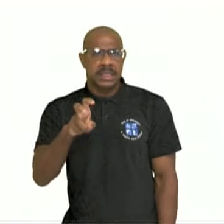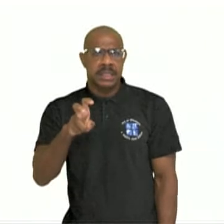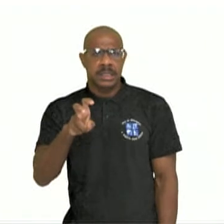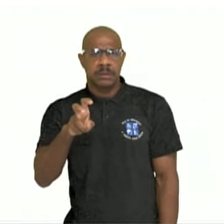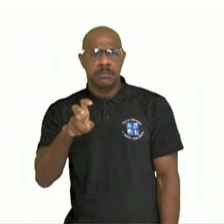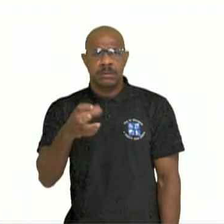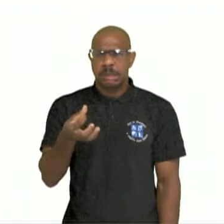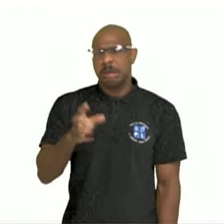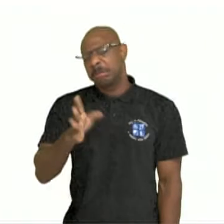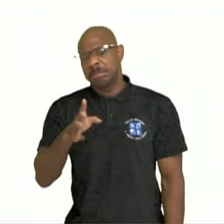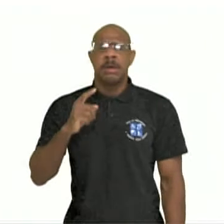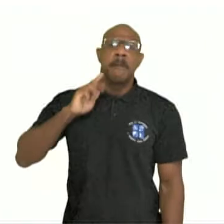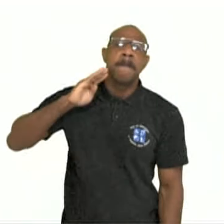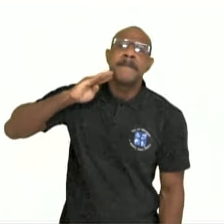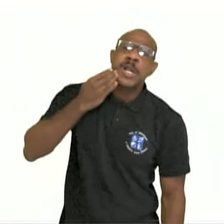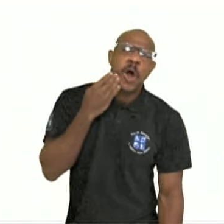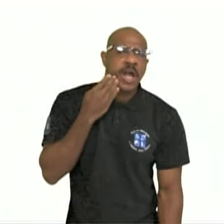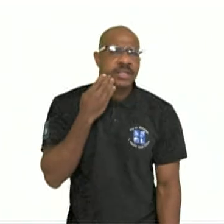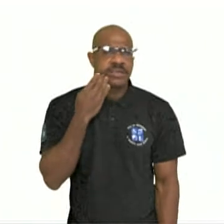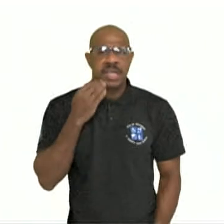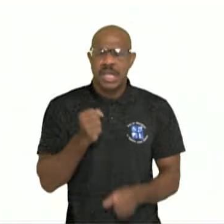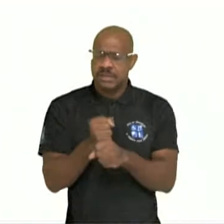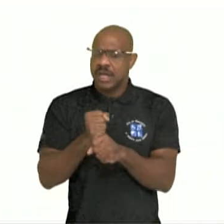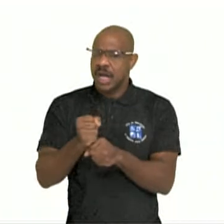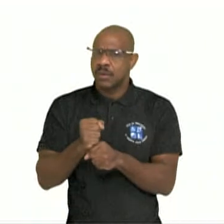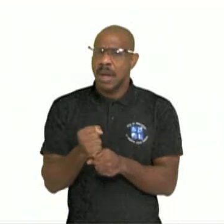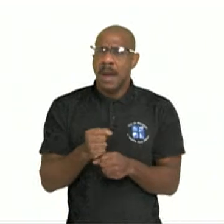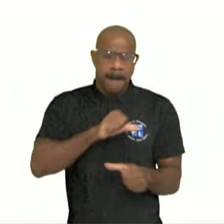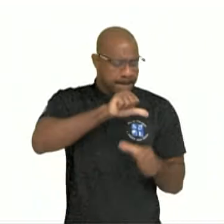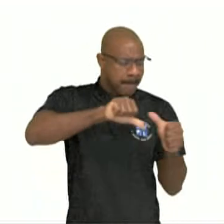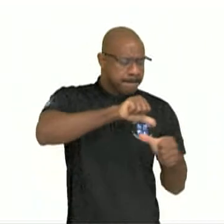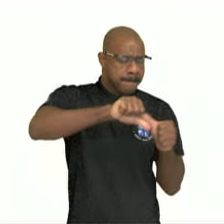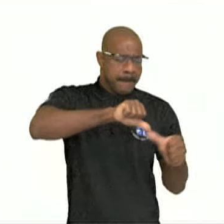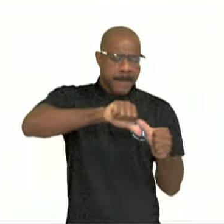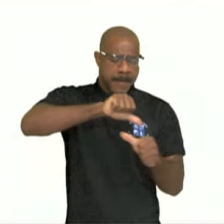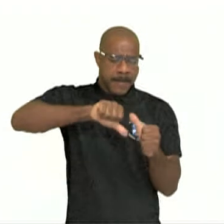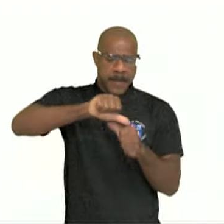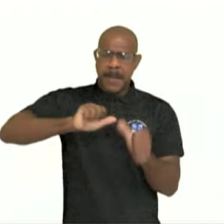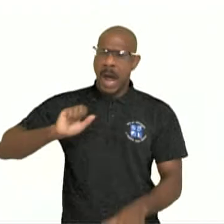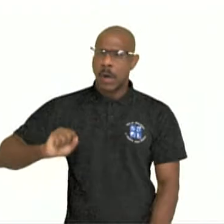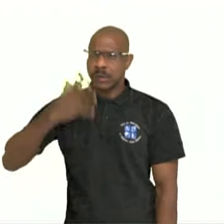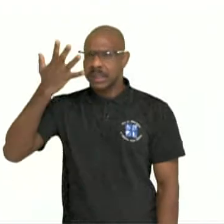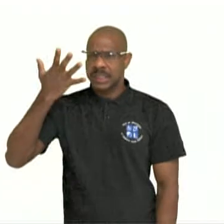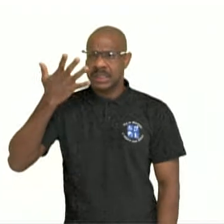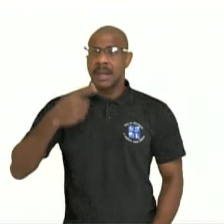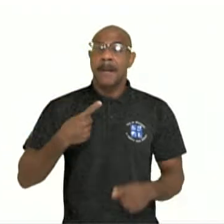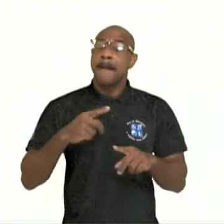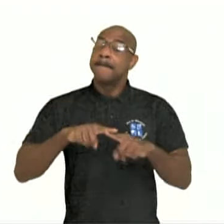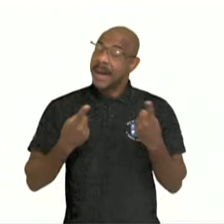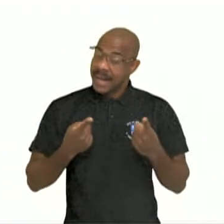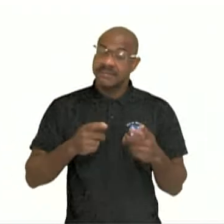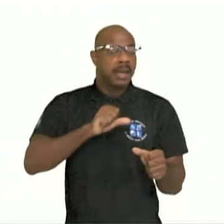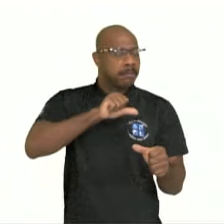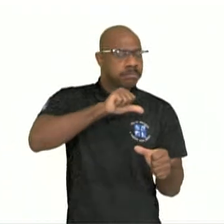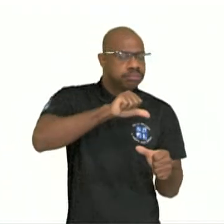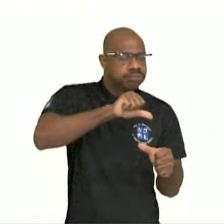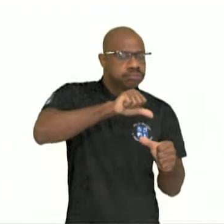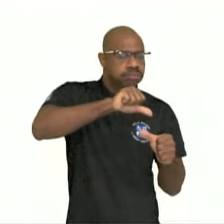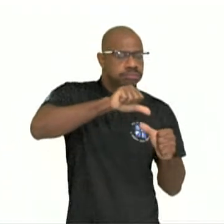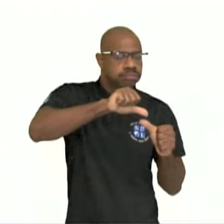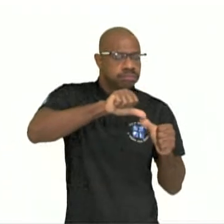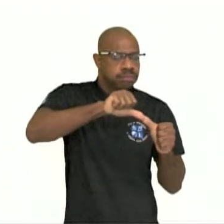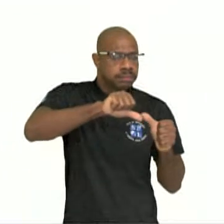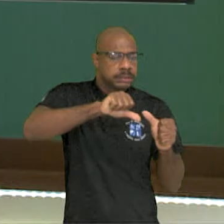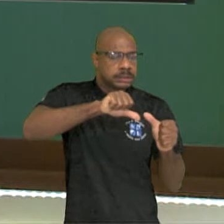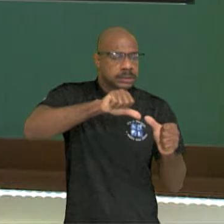coisas aconteceram, muitas mudanças aconteceram. Mas essas mudanças foram lentas, foram de forma natural e